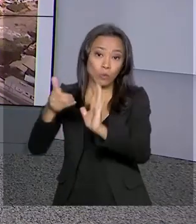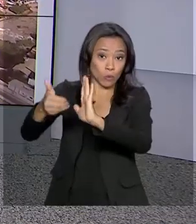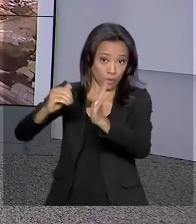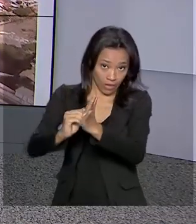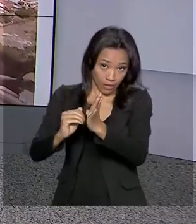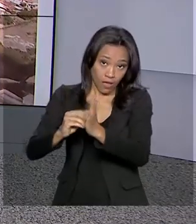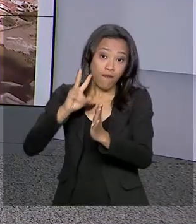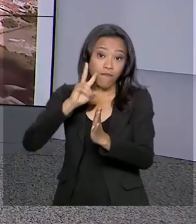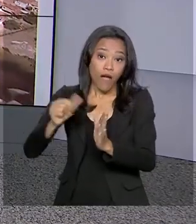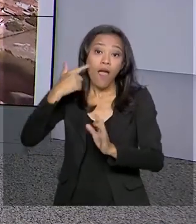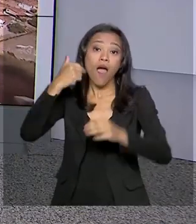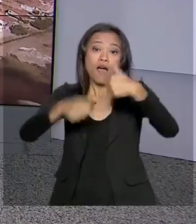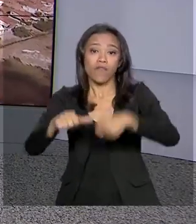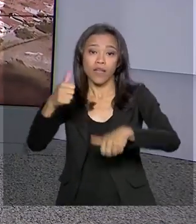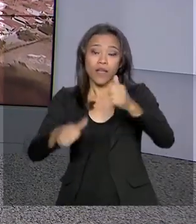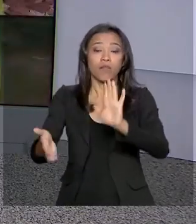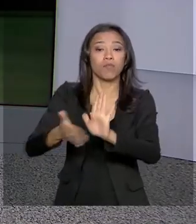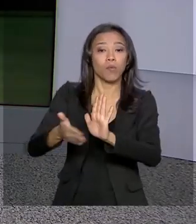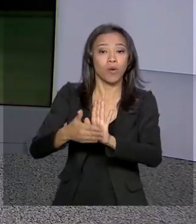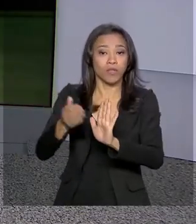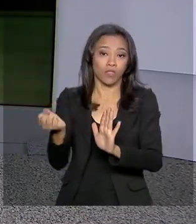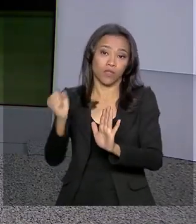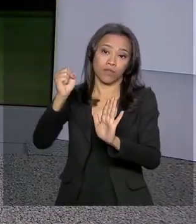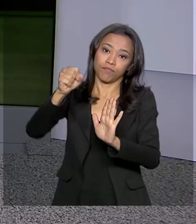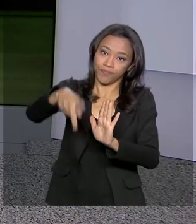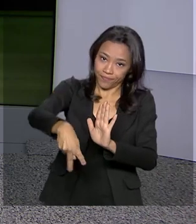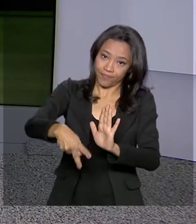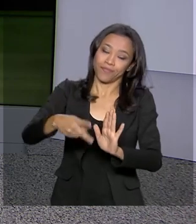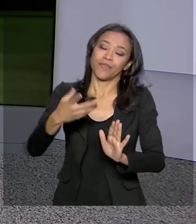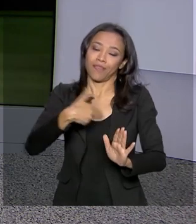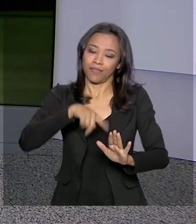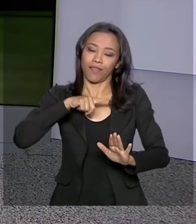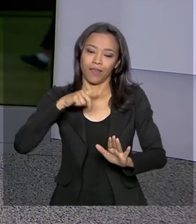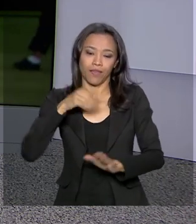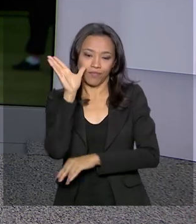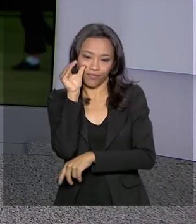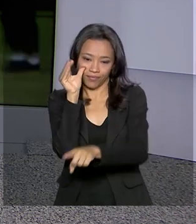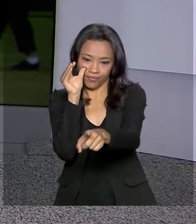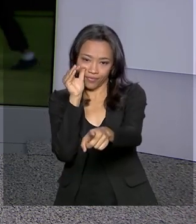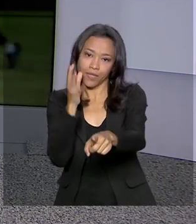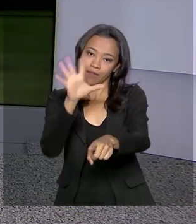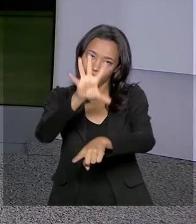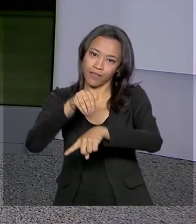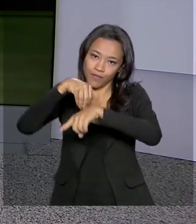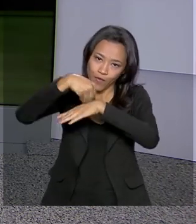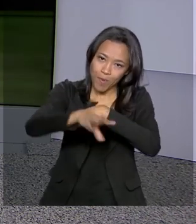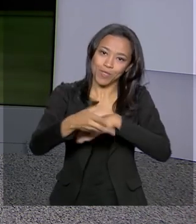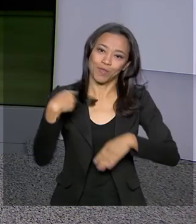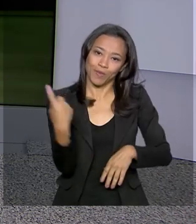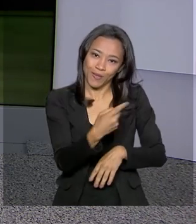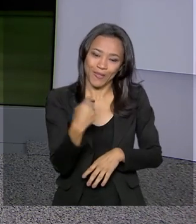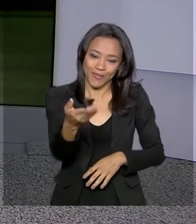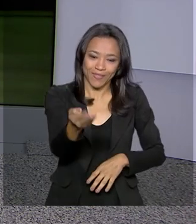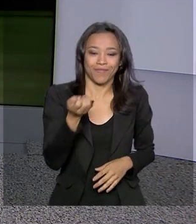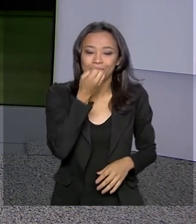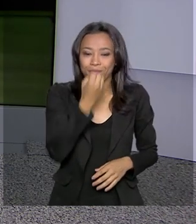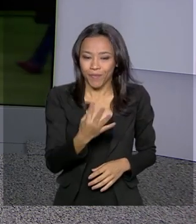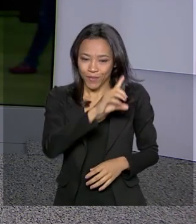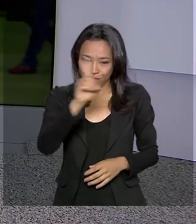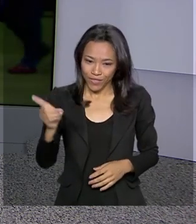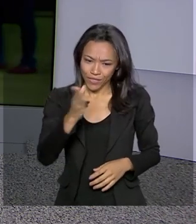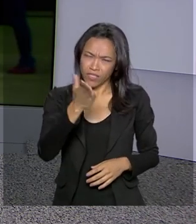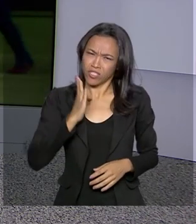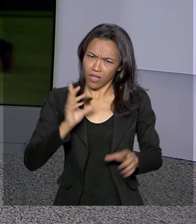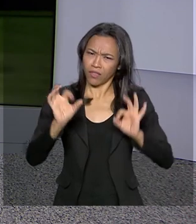nova Previdência. A repórter Selma Dias acompanha esse assunto e traz os detalhes para a gente de lá. Selma, bom dia para você. Já há um